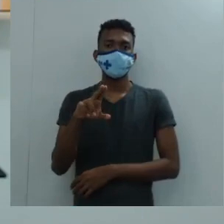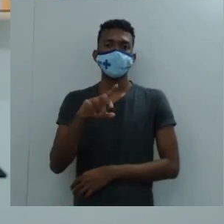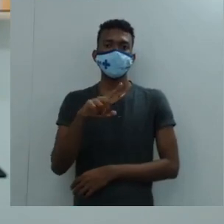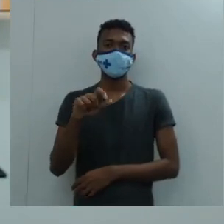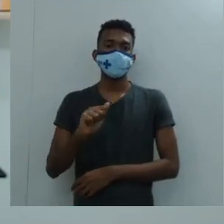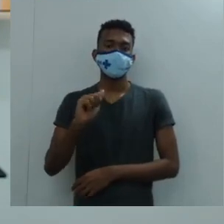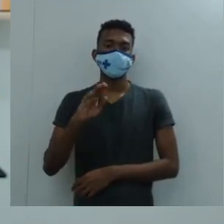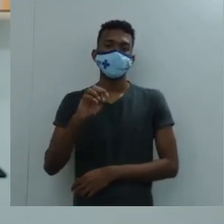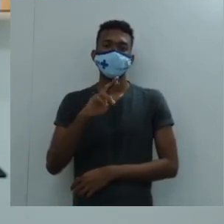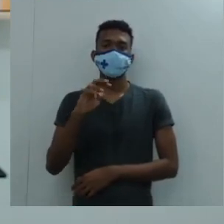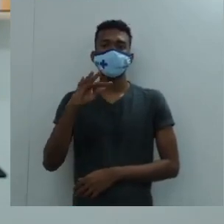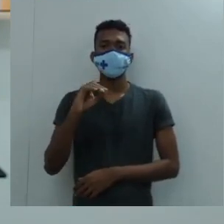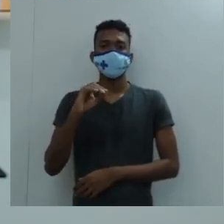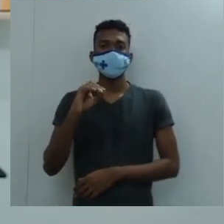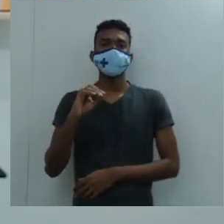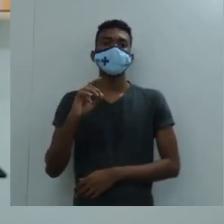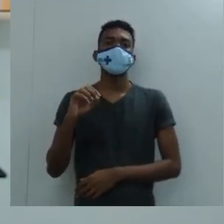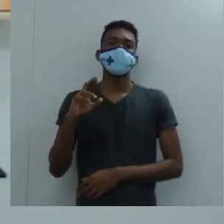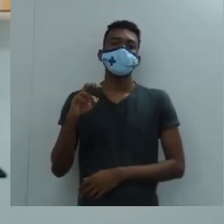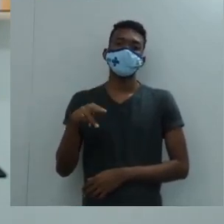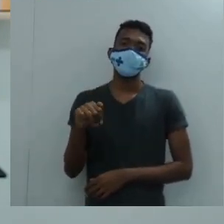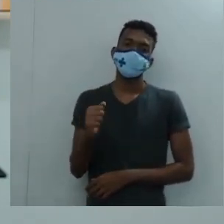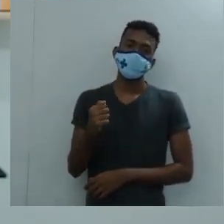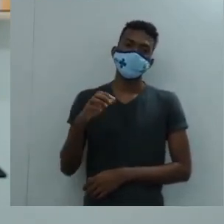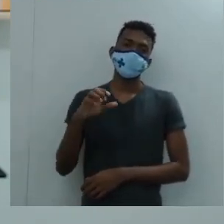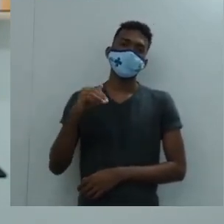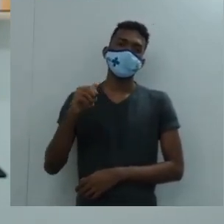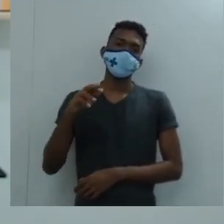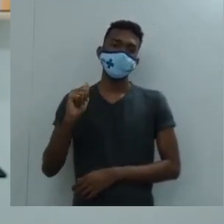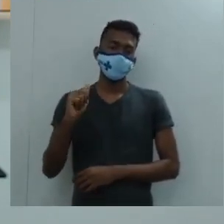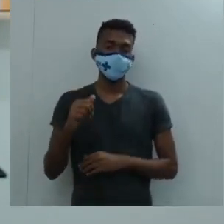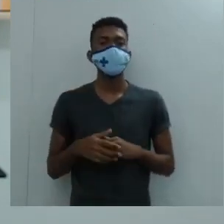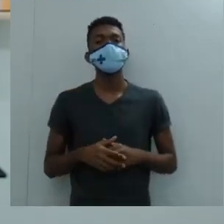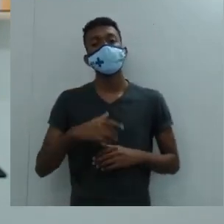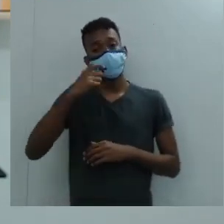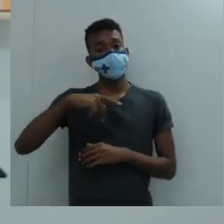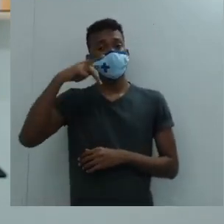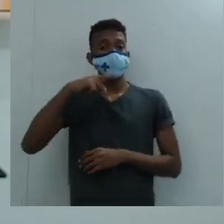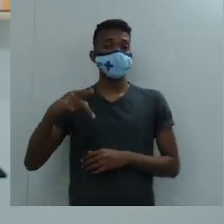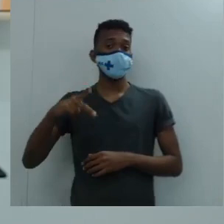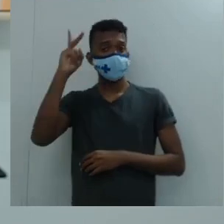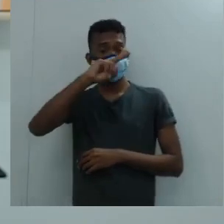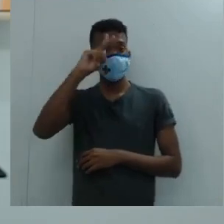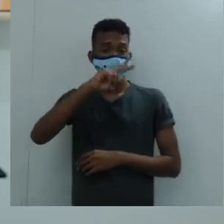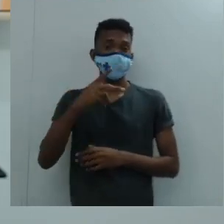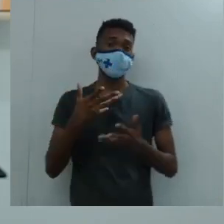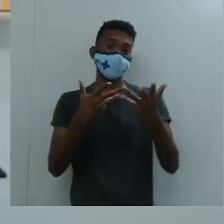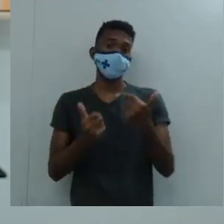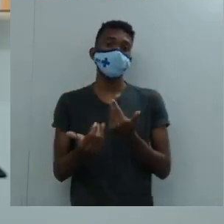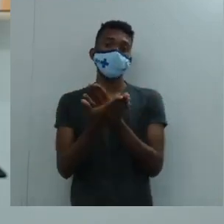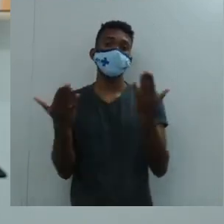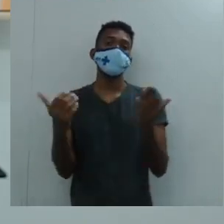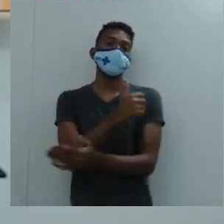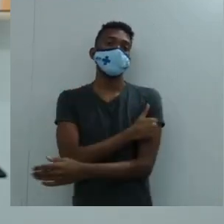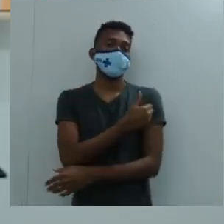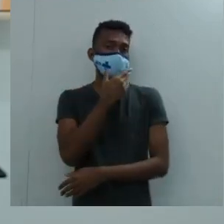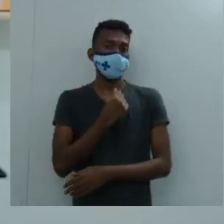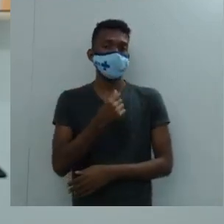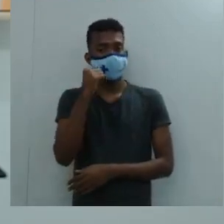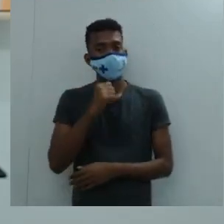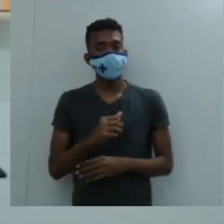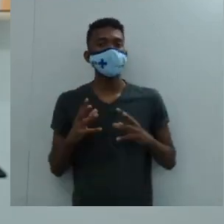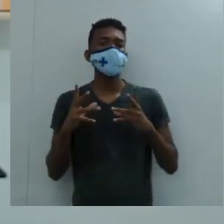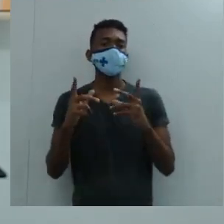Dornelas Câmara. Eu sou o professor de História, então convido vocês, alunos, alunas,